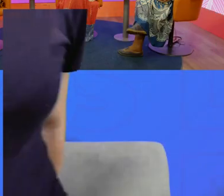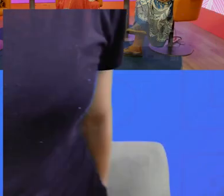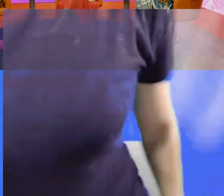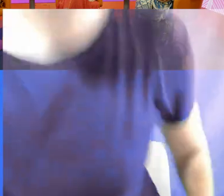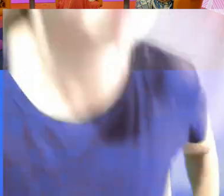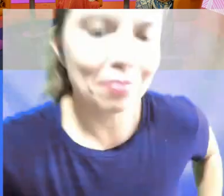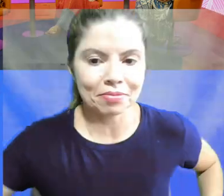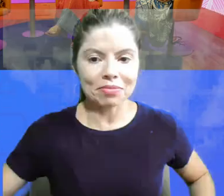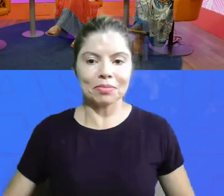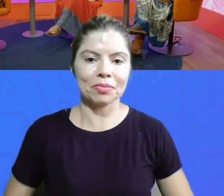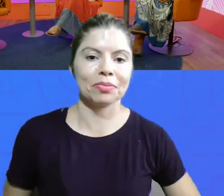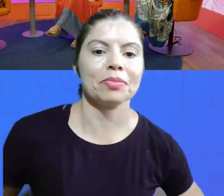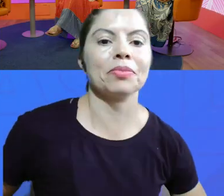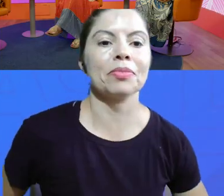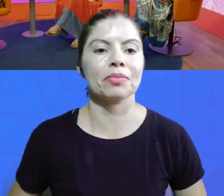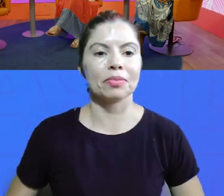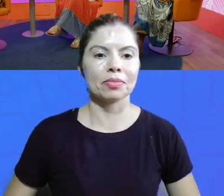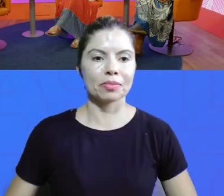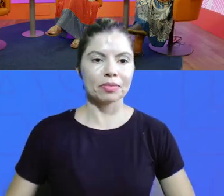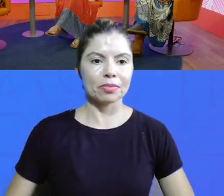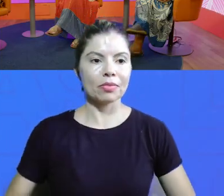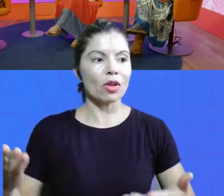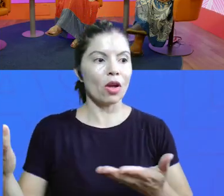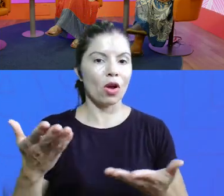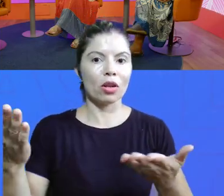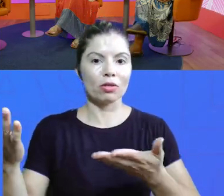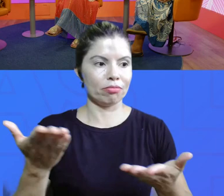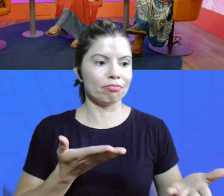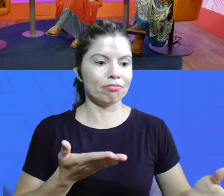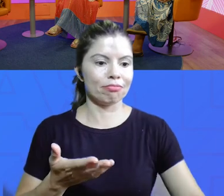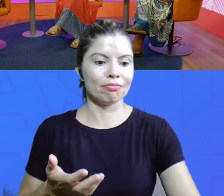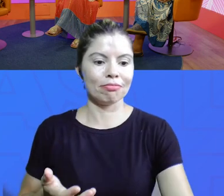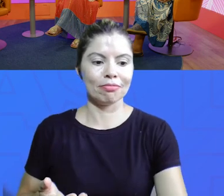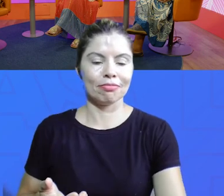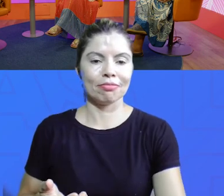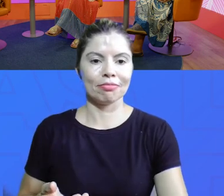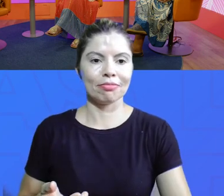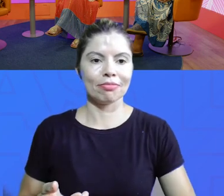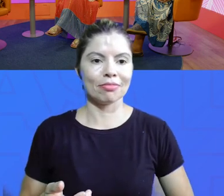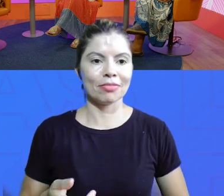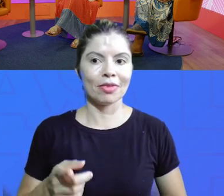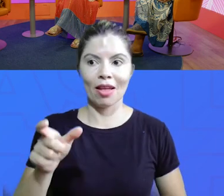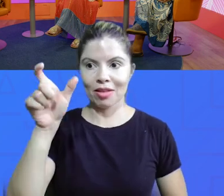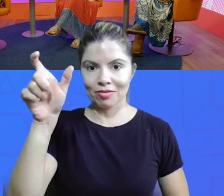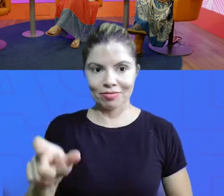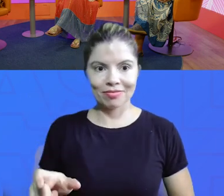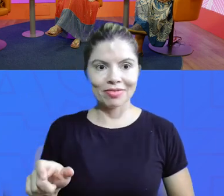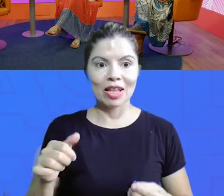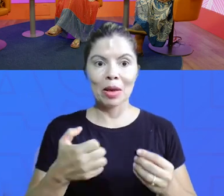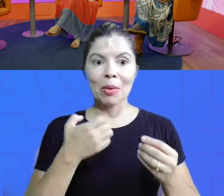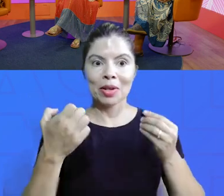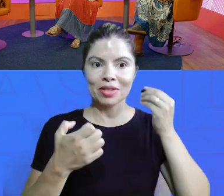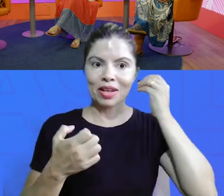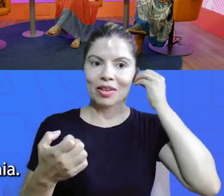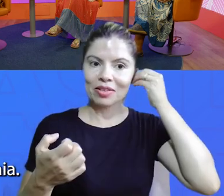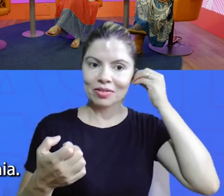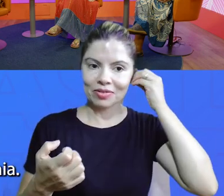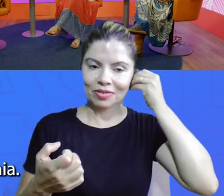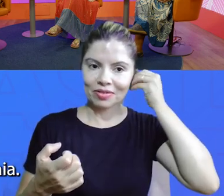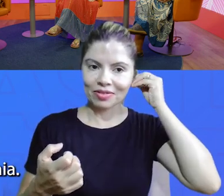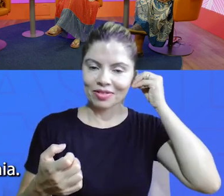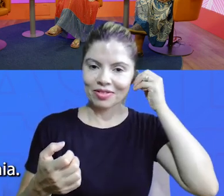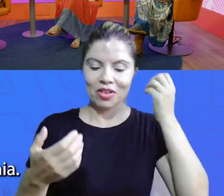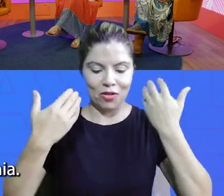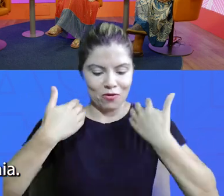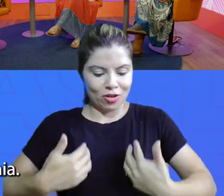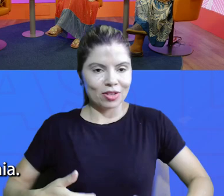E aí, em primeiro lugar, eu convido agora ao palco a nossa vestida de saia. Ai,